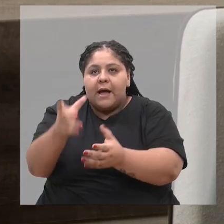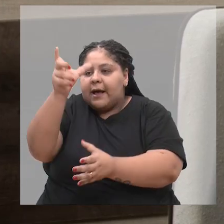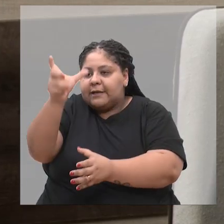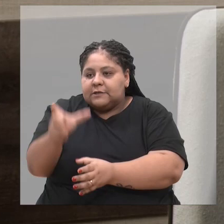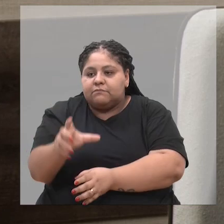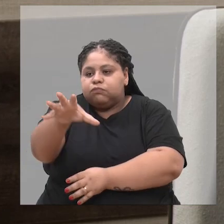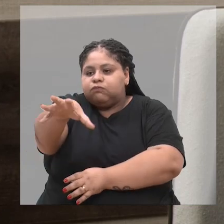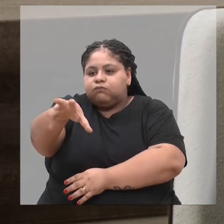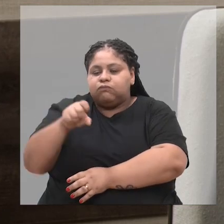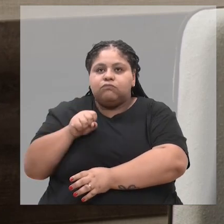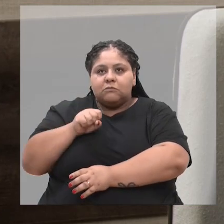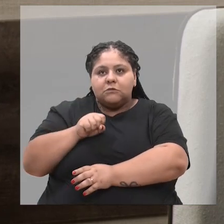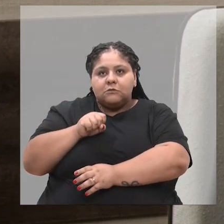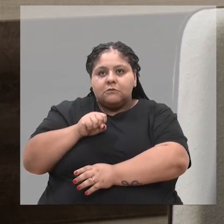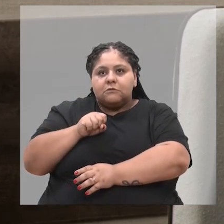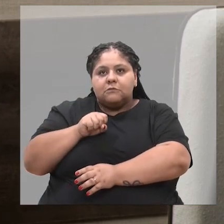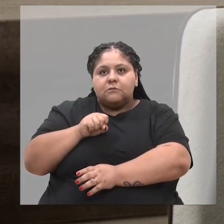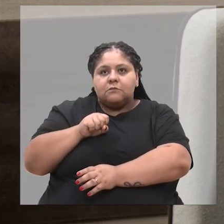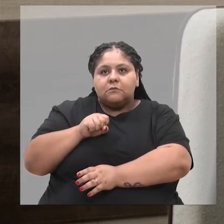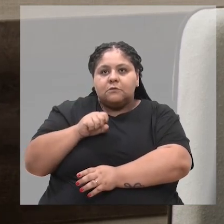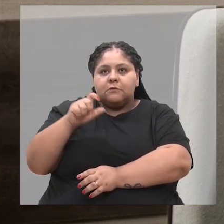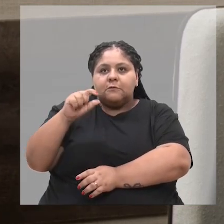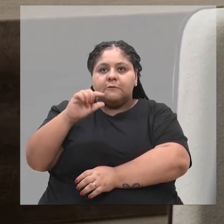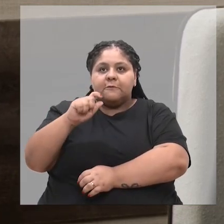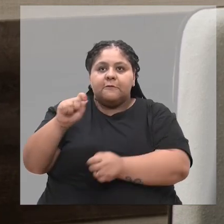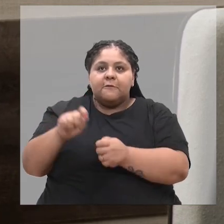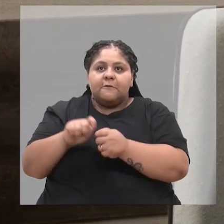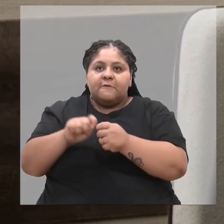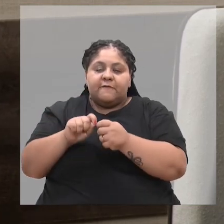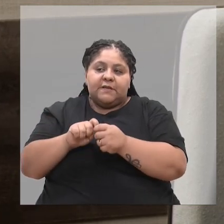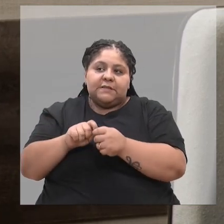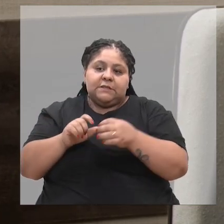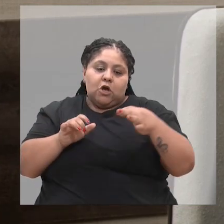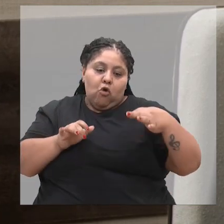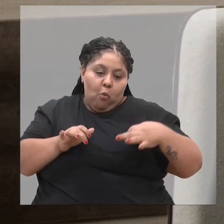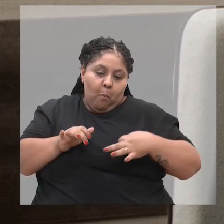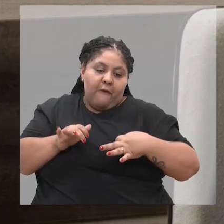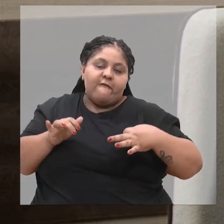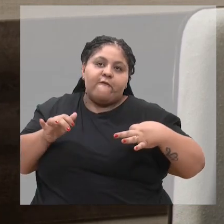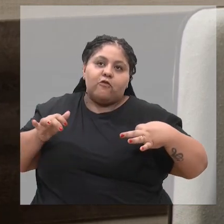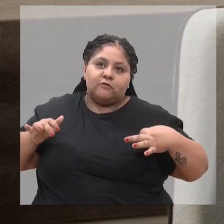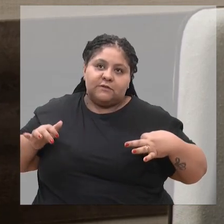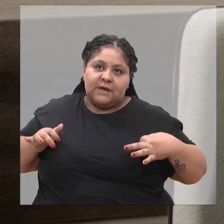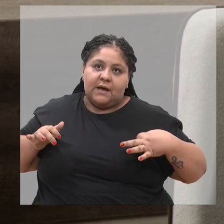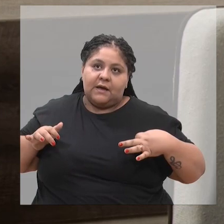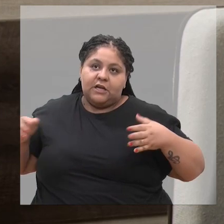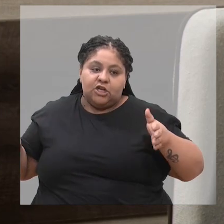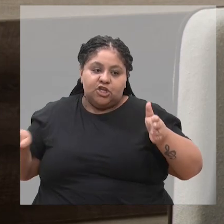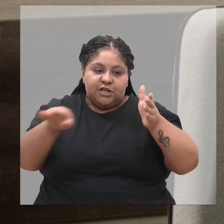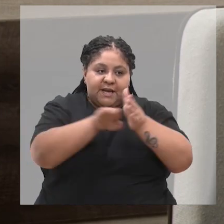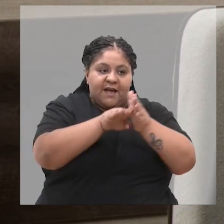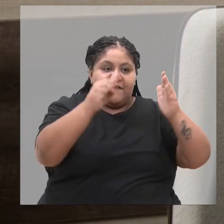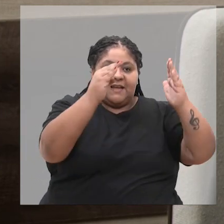pessoal ia lá, pegava, e nós fizemos essa semana uma voluntária, ia na casa das pessoas que tinham,